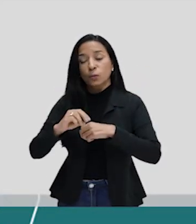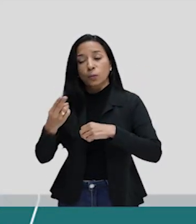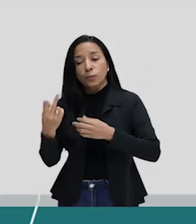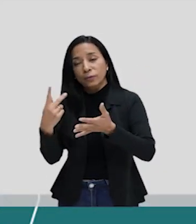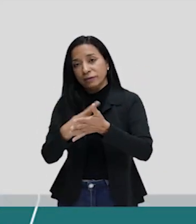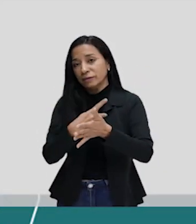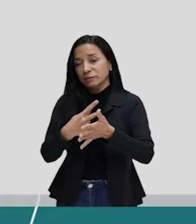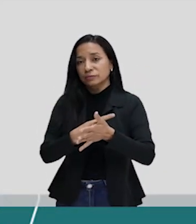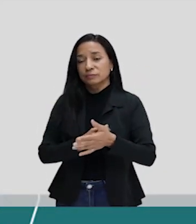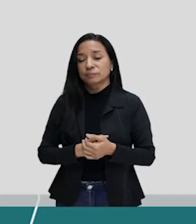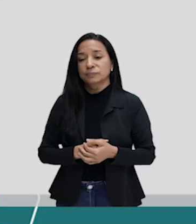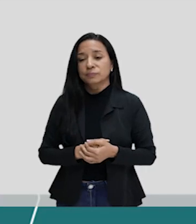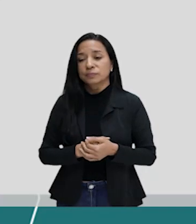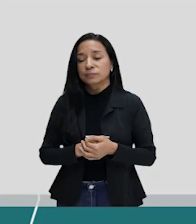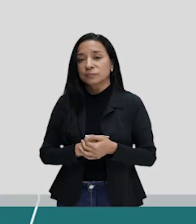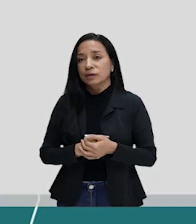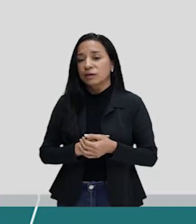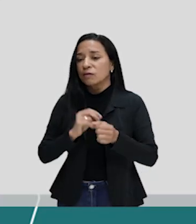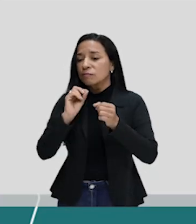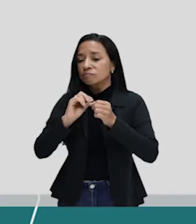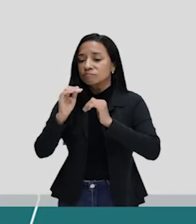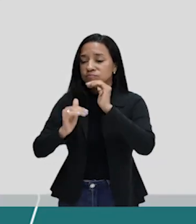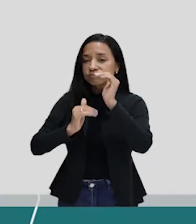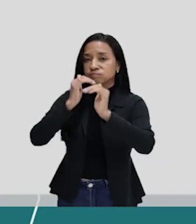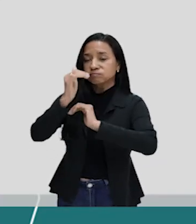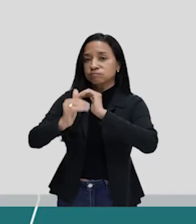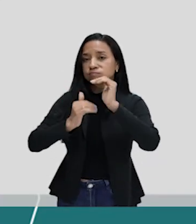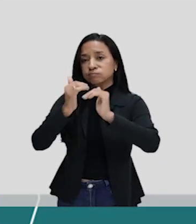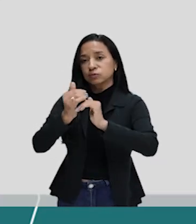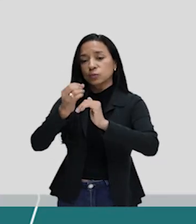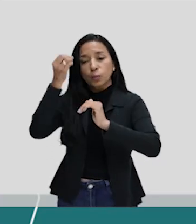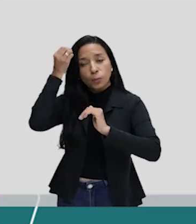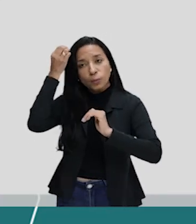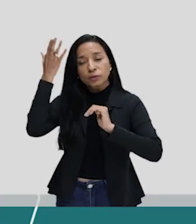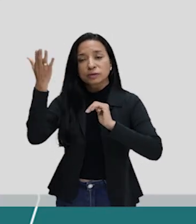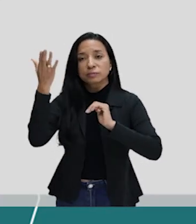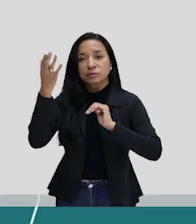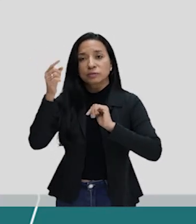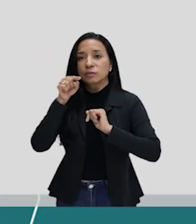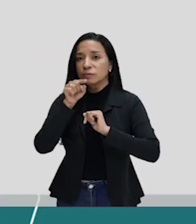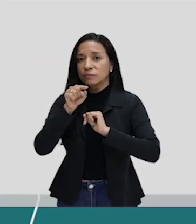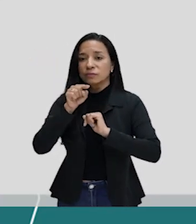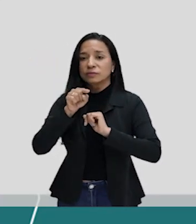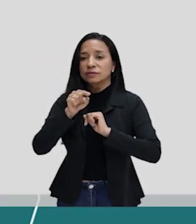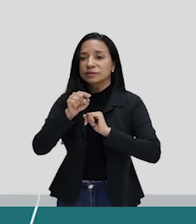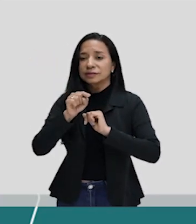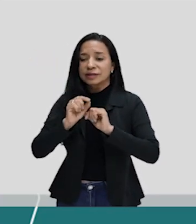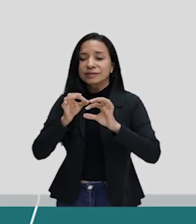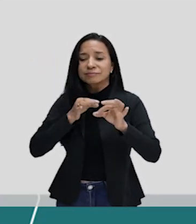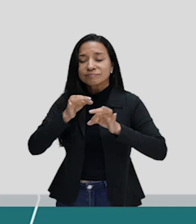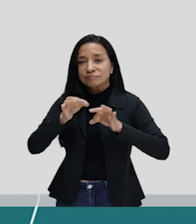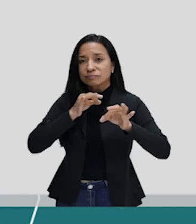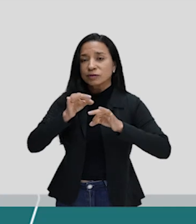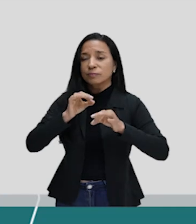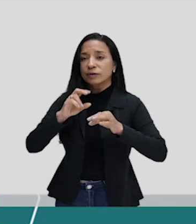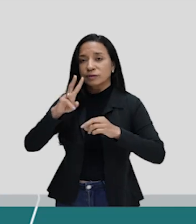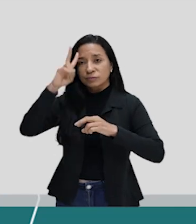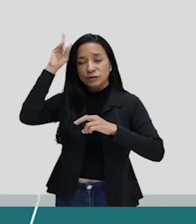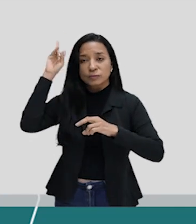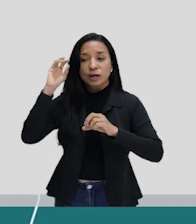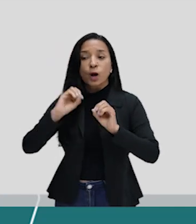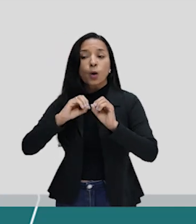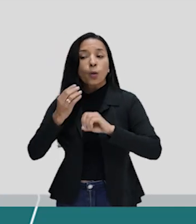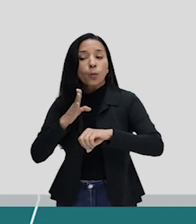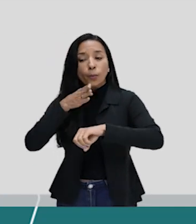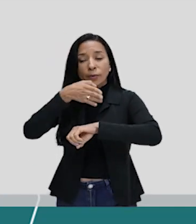e aí assim a gente vai construindo o nosso conhecimento. Você que se prepara já para o vestibular, você vai entrar numa faculdade,